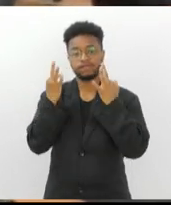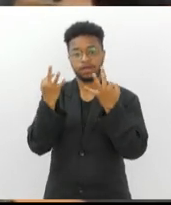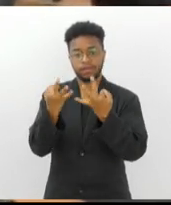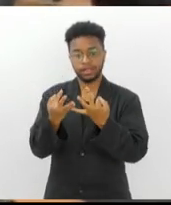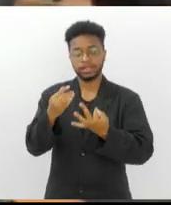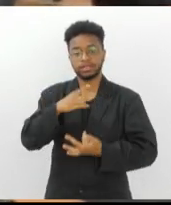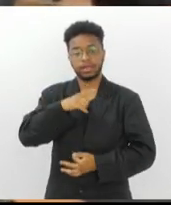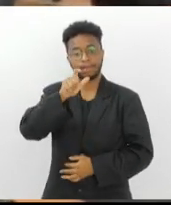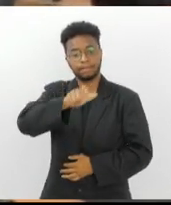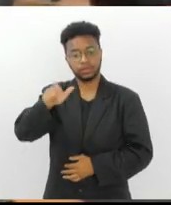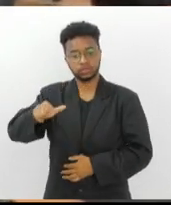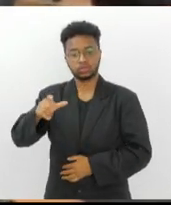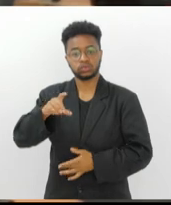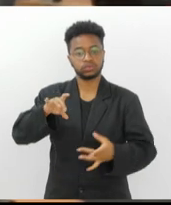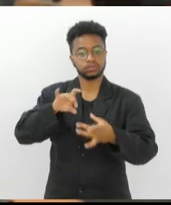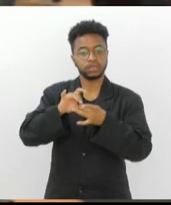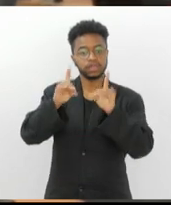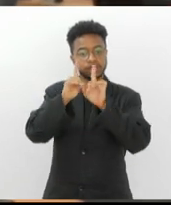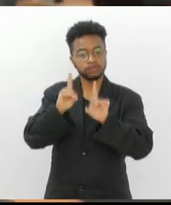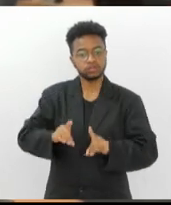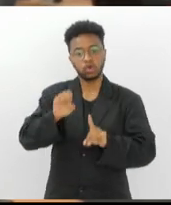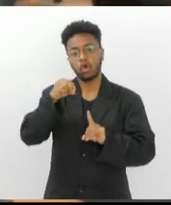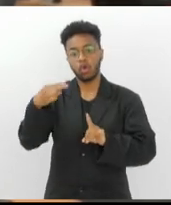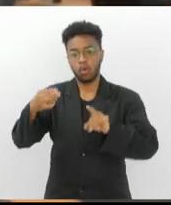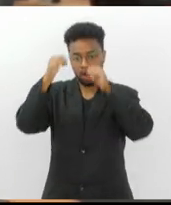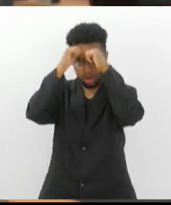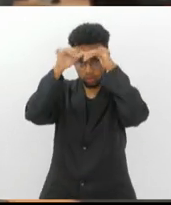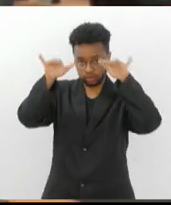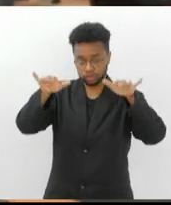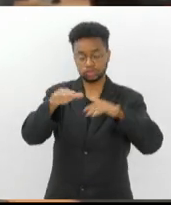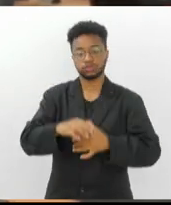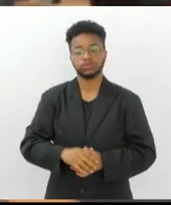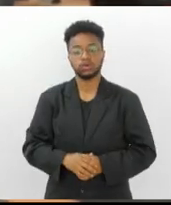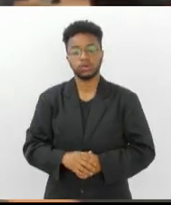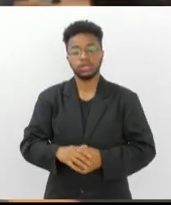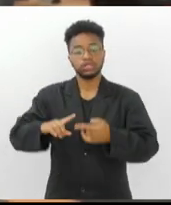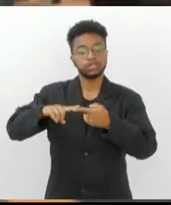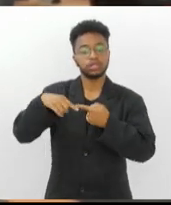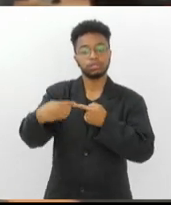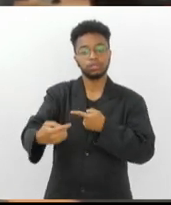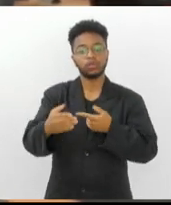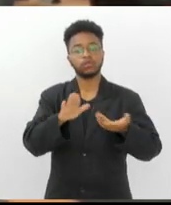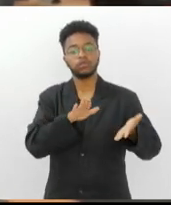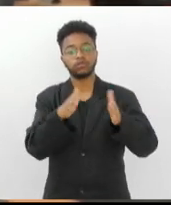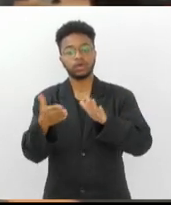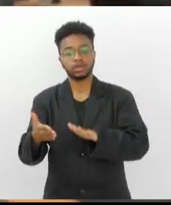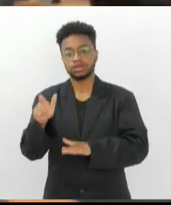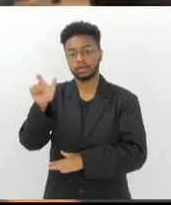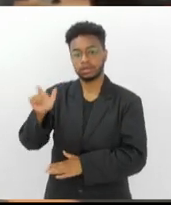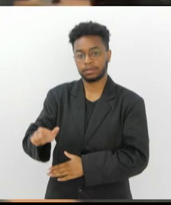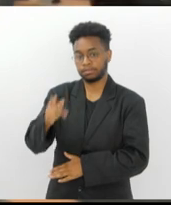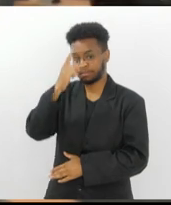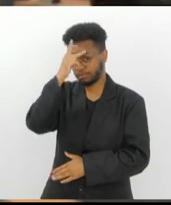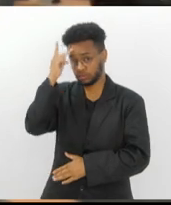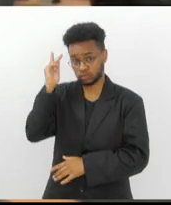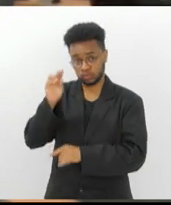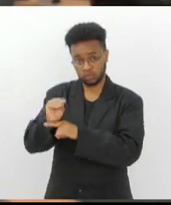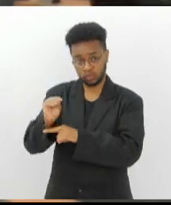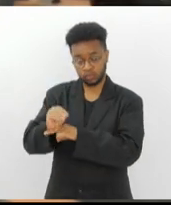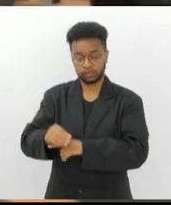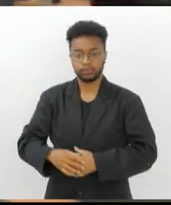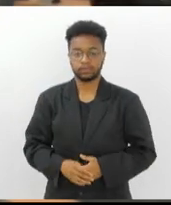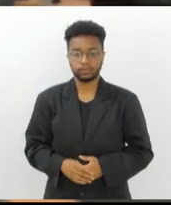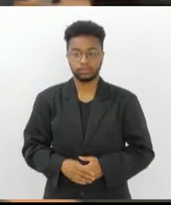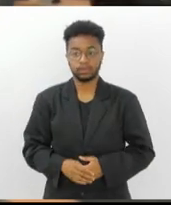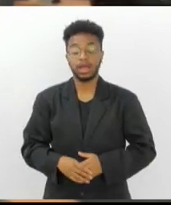por pessoas com deficiência ou transtorno do espectro autista após o falecimento dessa pessoa sob guarda. A